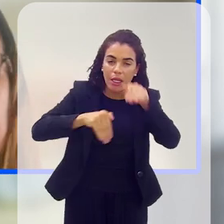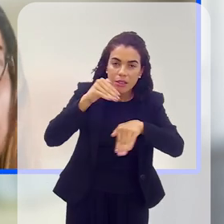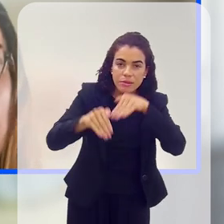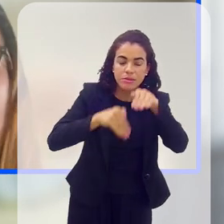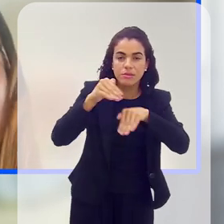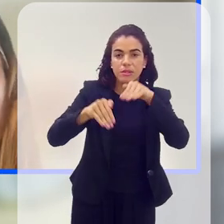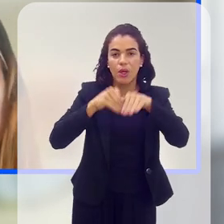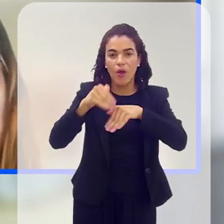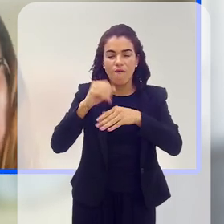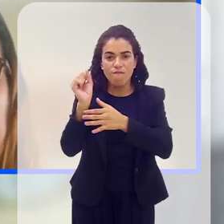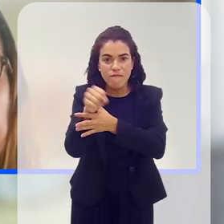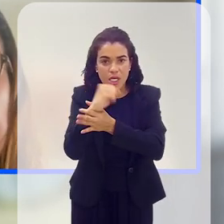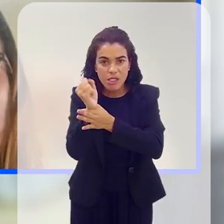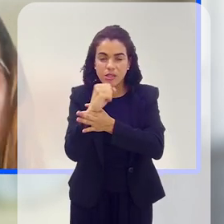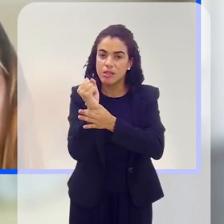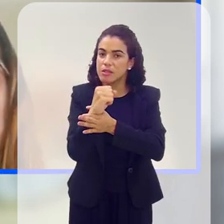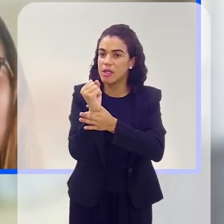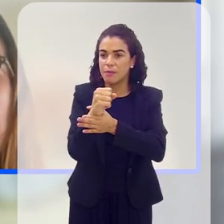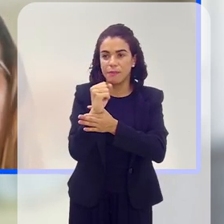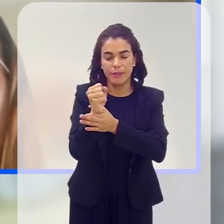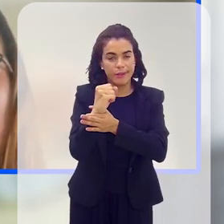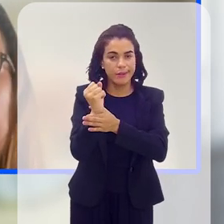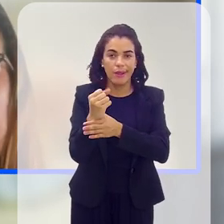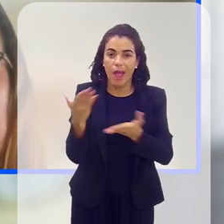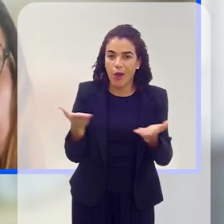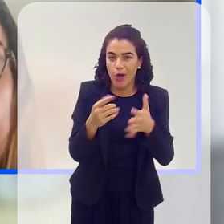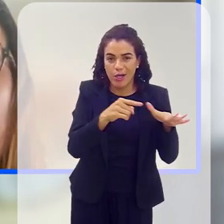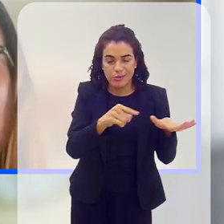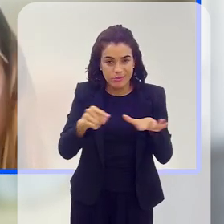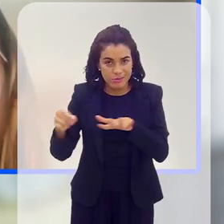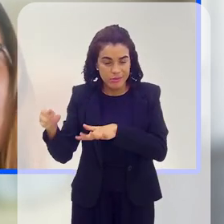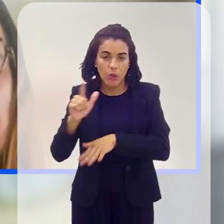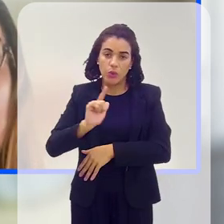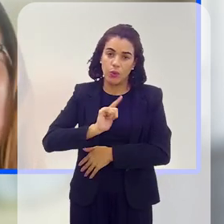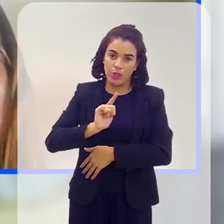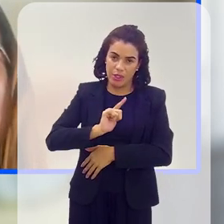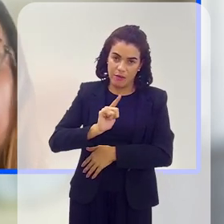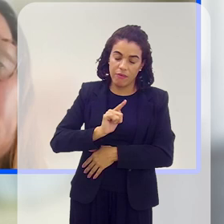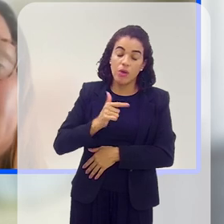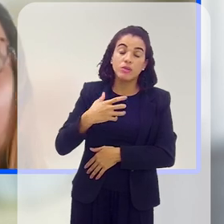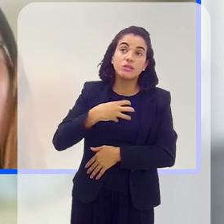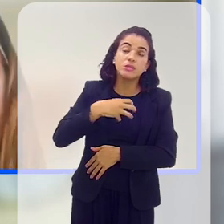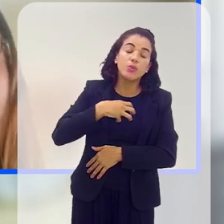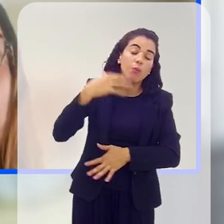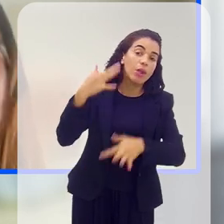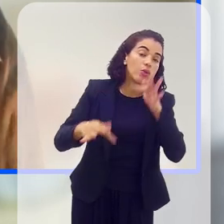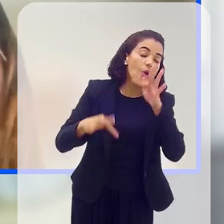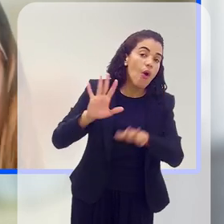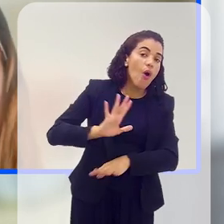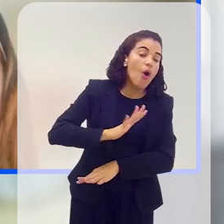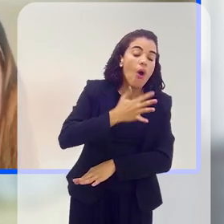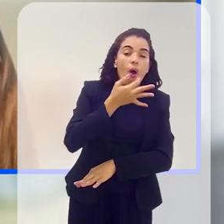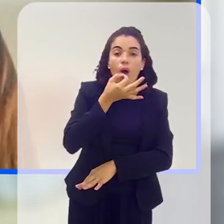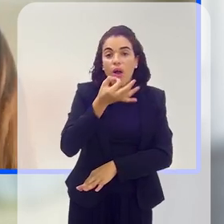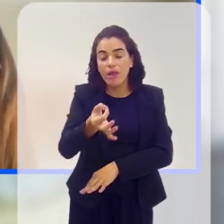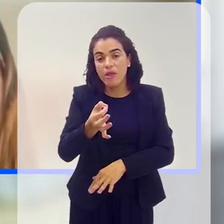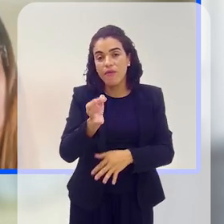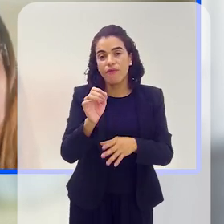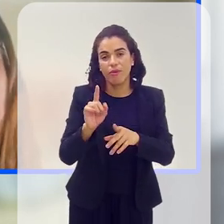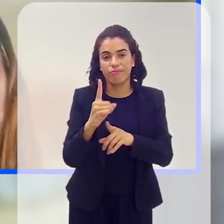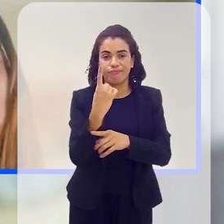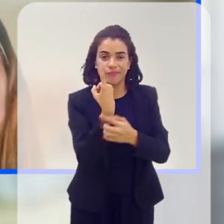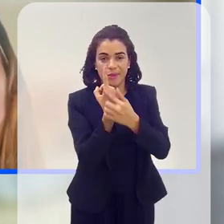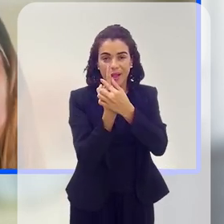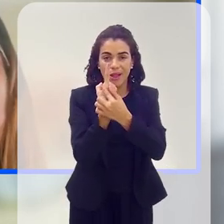estou sempre fazendo isso, fisioterapia, que uma coisa que essa semana eu tive, porque eu tive um problema na lombar horrível, e aí foi um